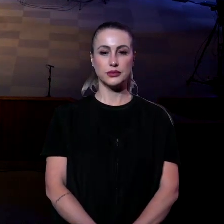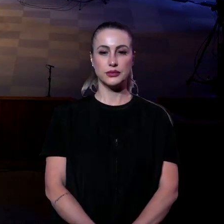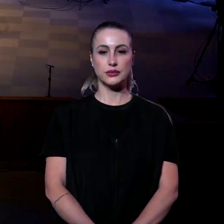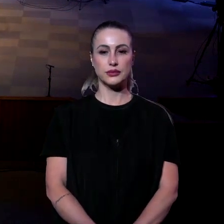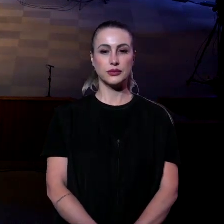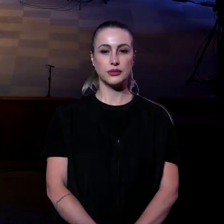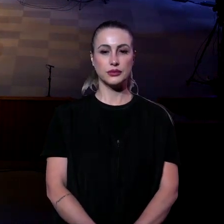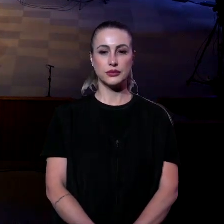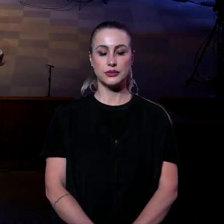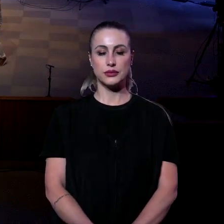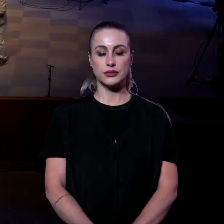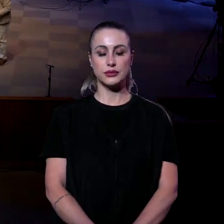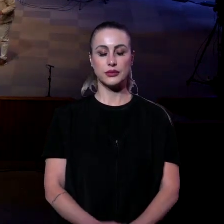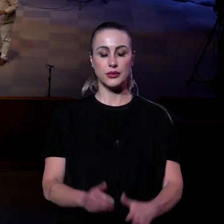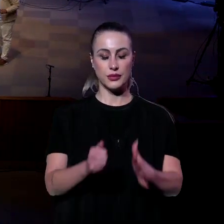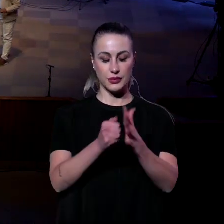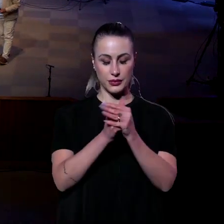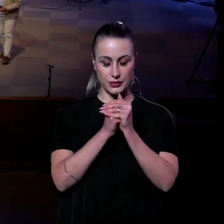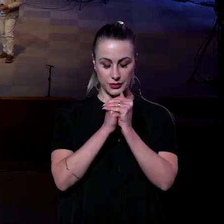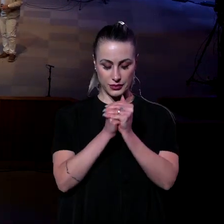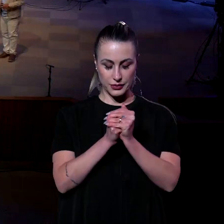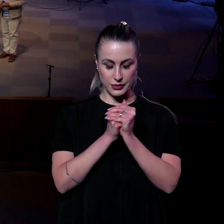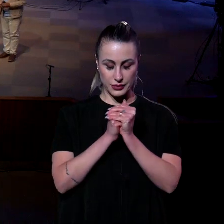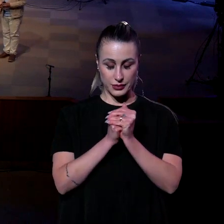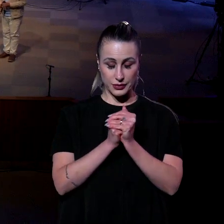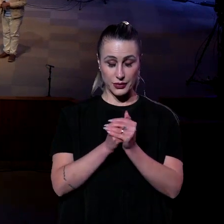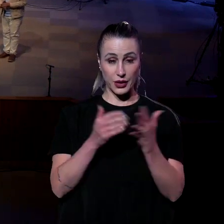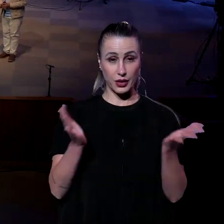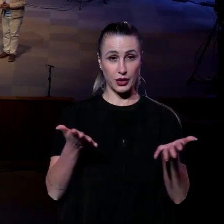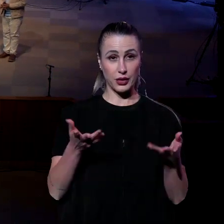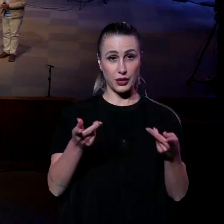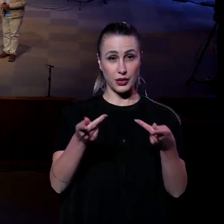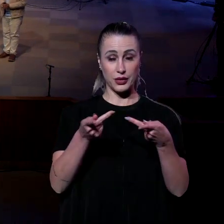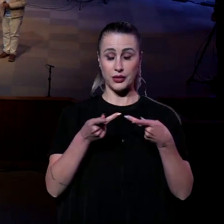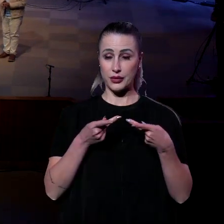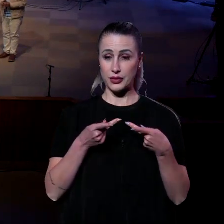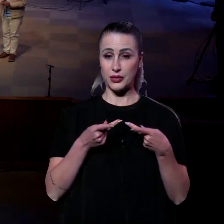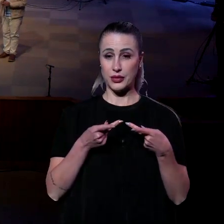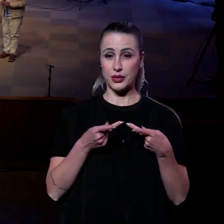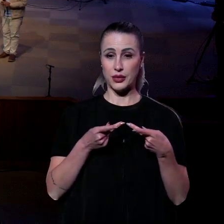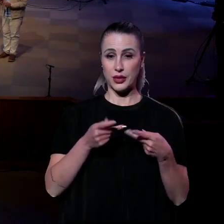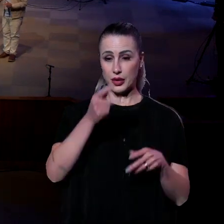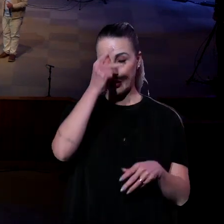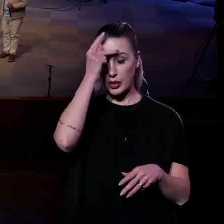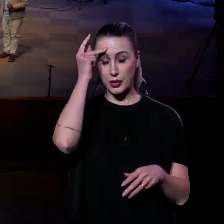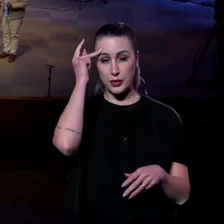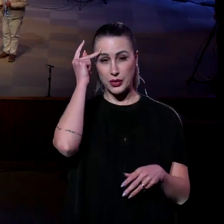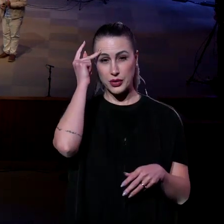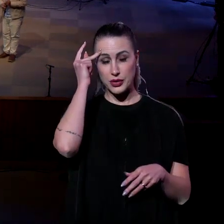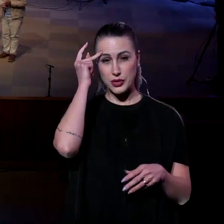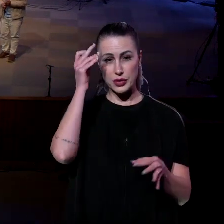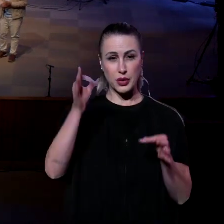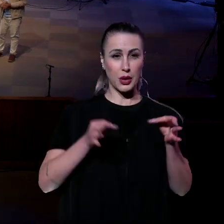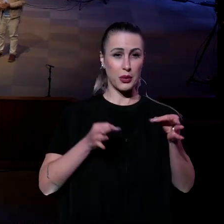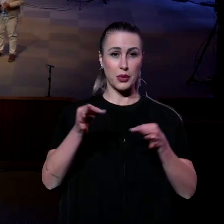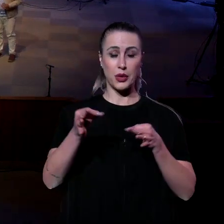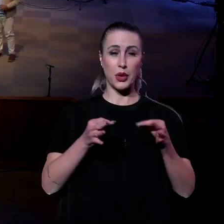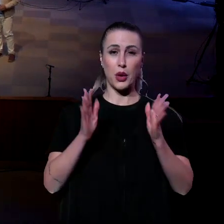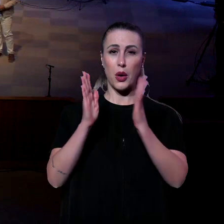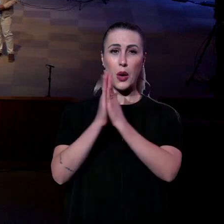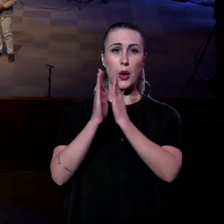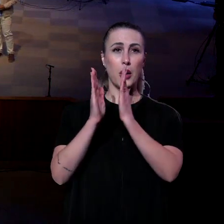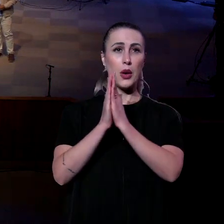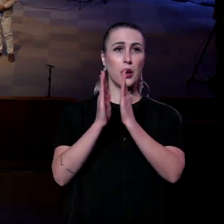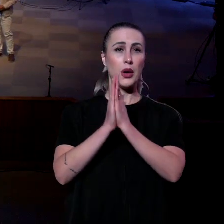Amém. Amém. Eu quero convidar o time ali que está preparado para orar pelos irmãos para vir aqui para frente, podem